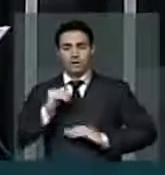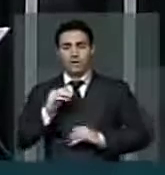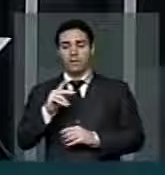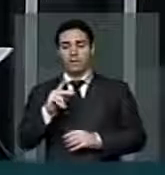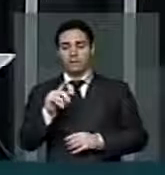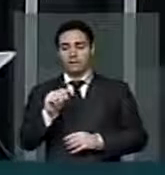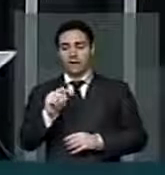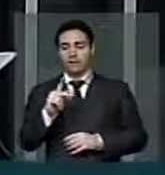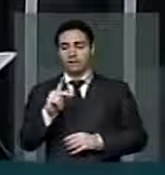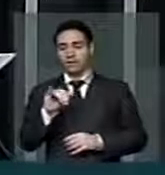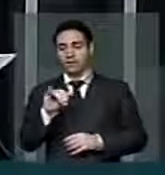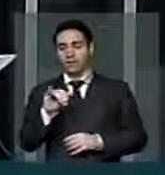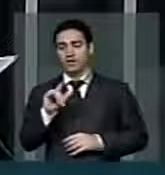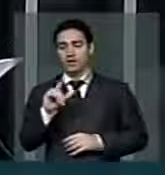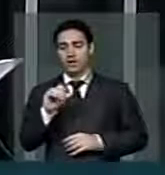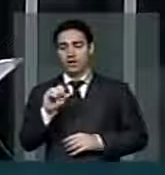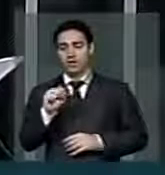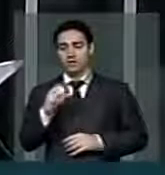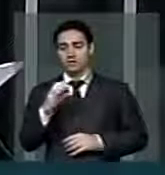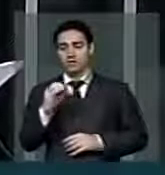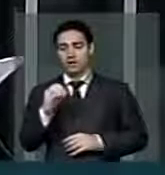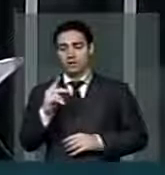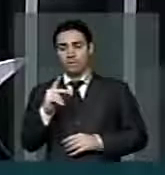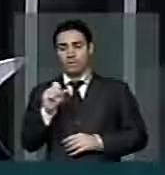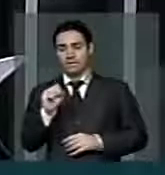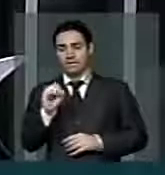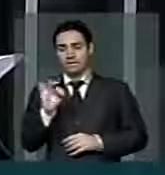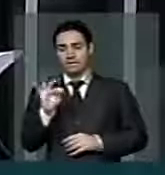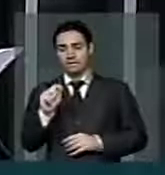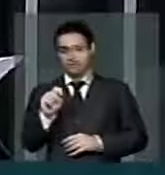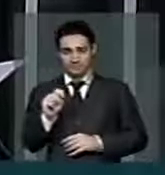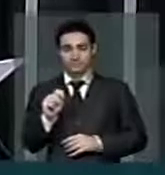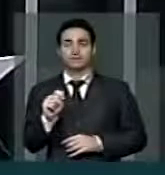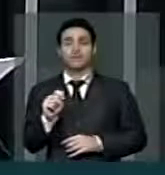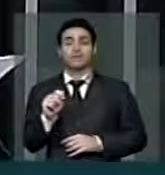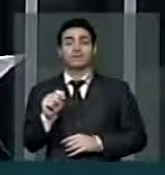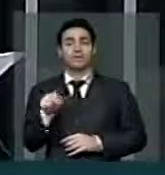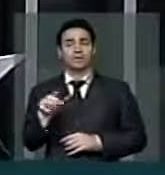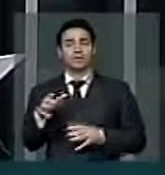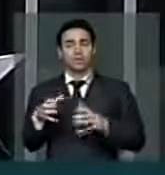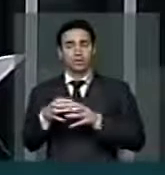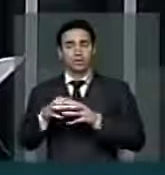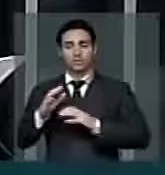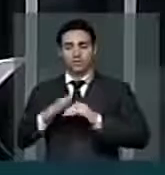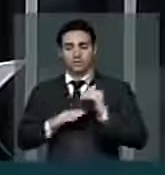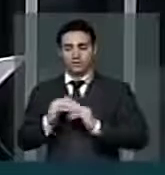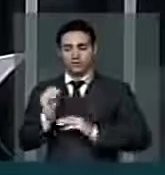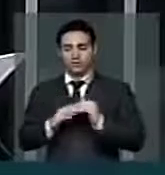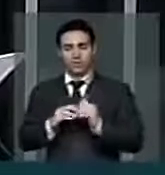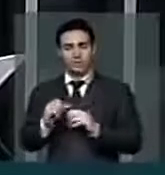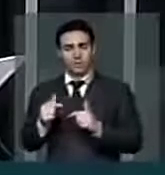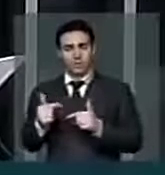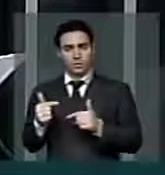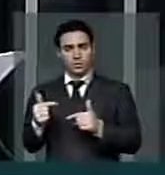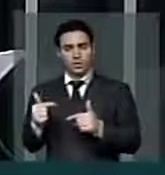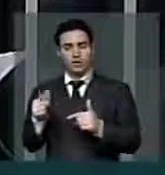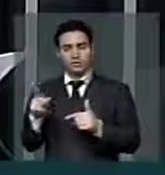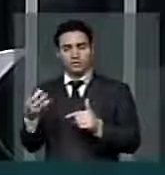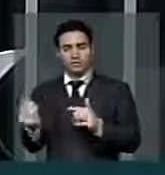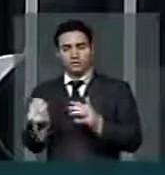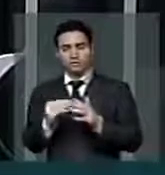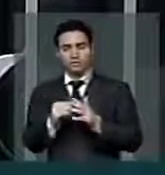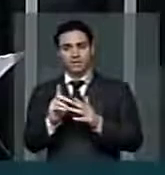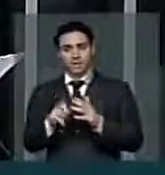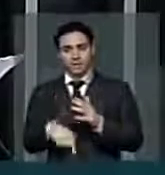citados na mídia brasileira como nos últimos meses. A luta justa pela expressão e inclusão da categoria no rol de